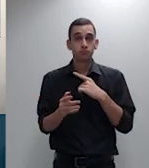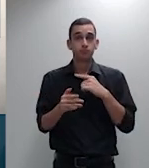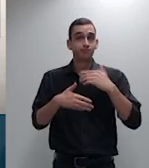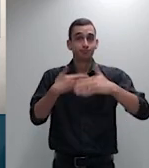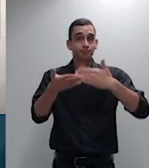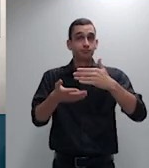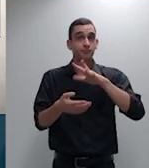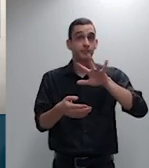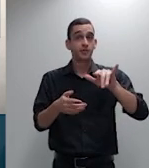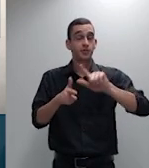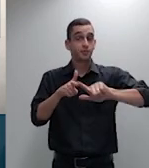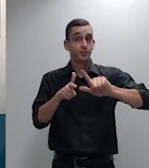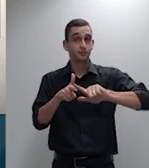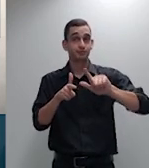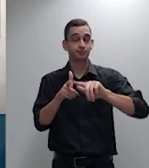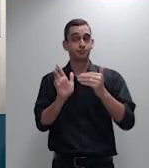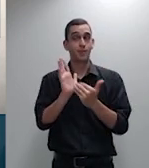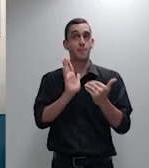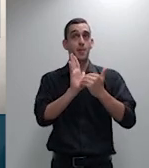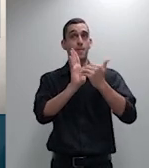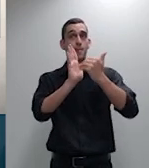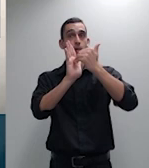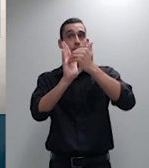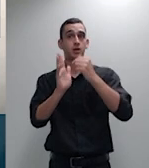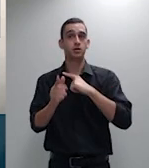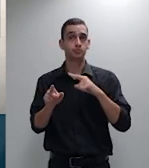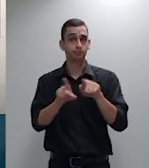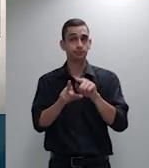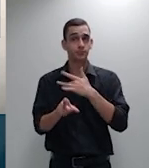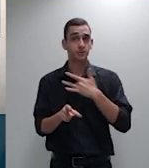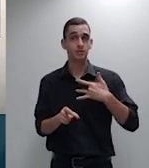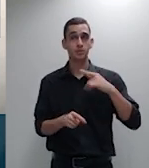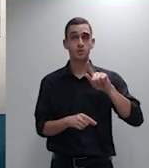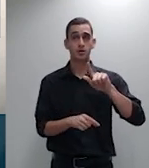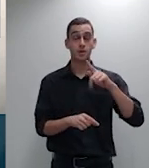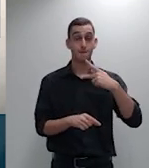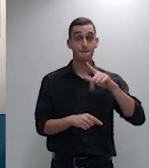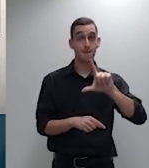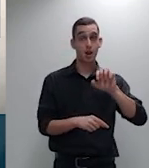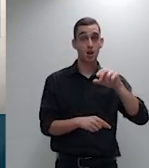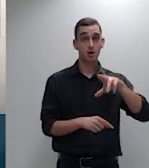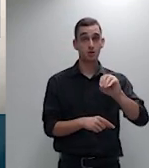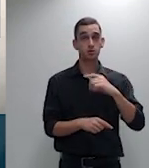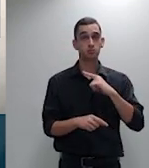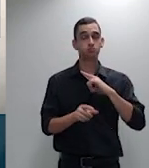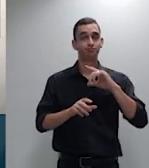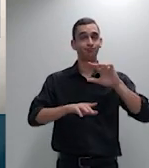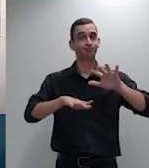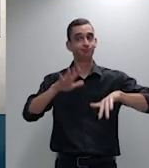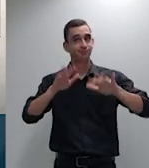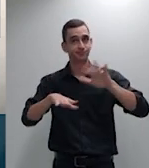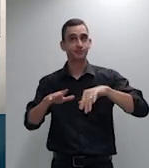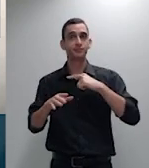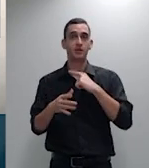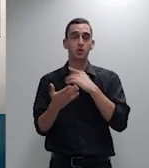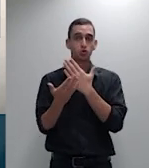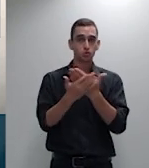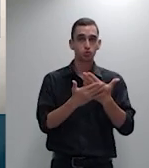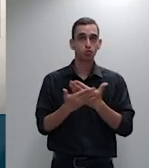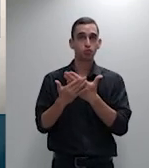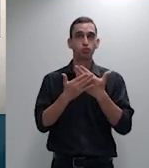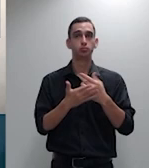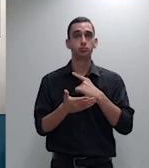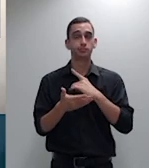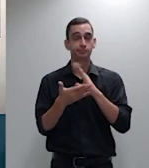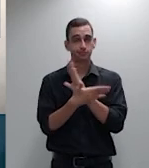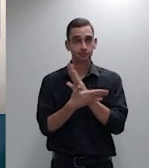custos dos planos de saúde e principalmente nos seus cálculos e estudos atuariais impondo oferecimento ao mercado de planos